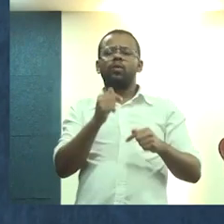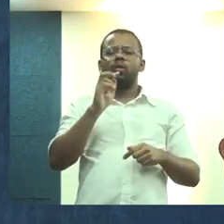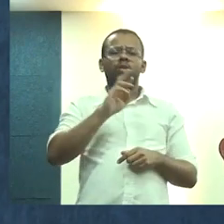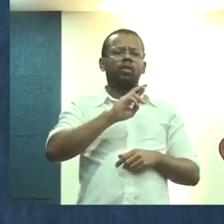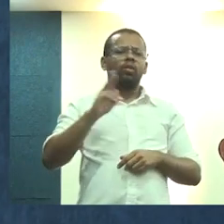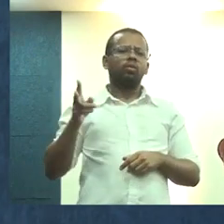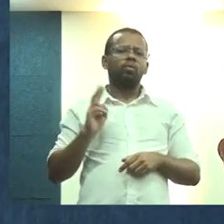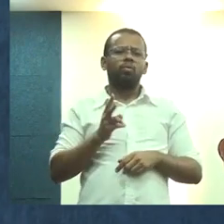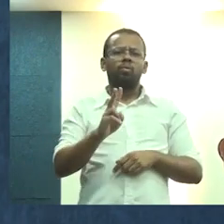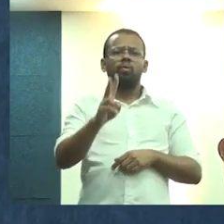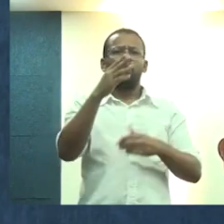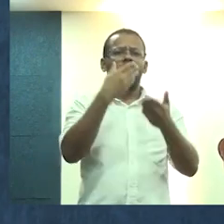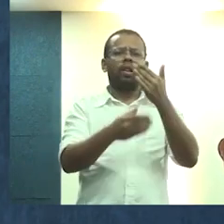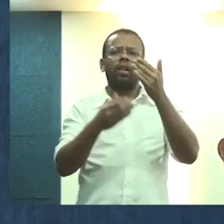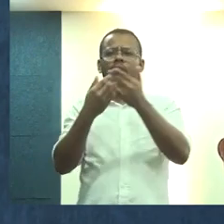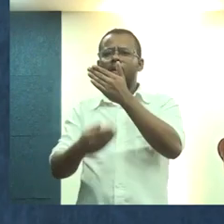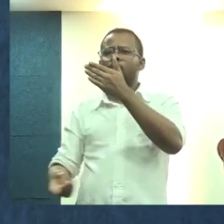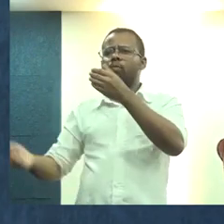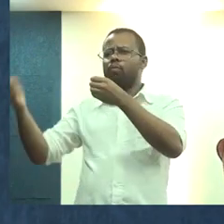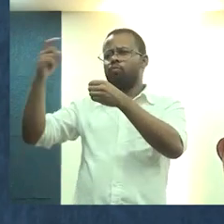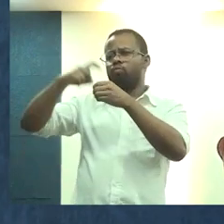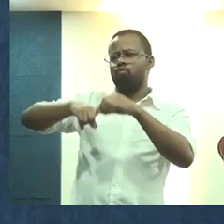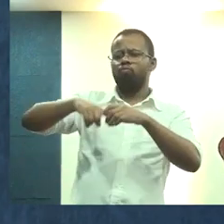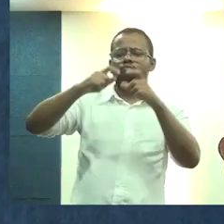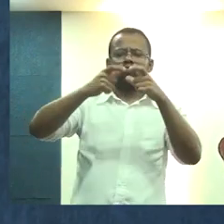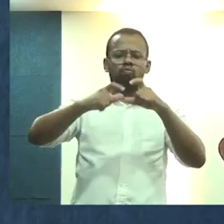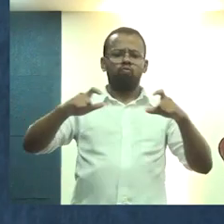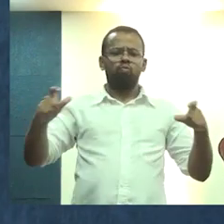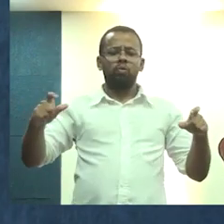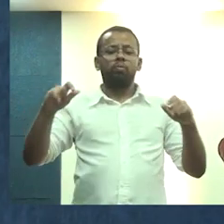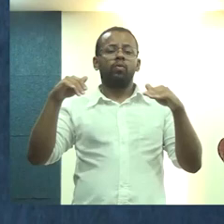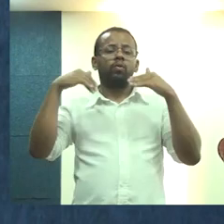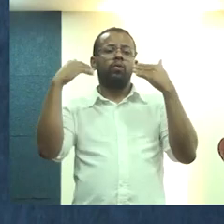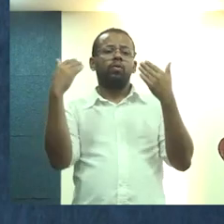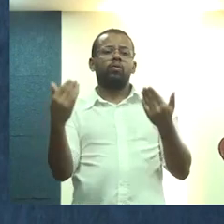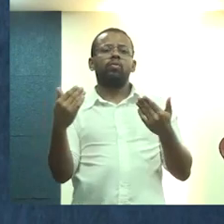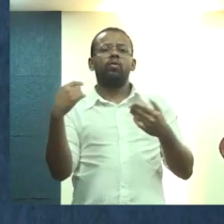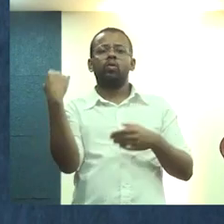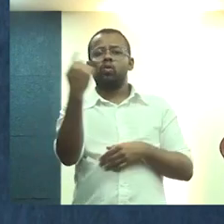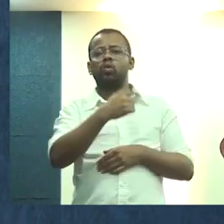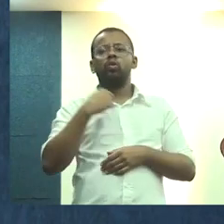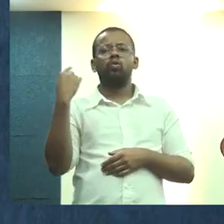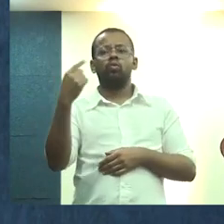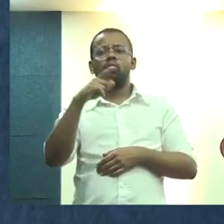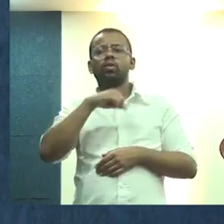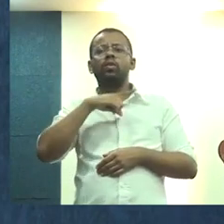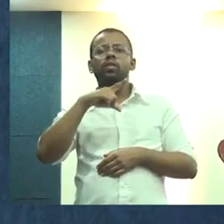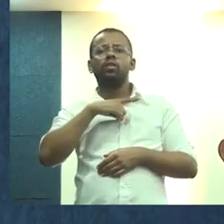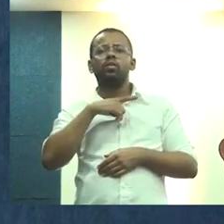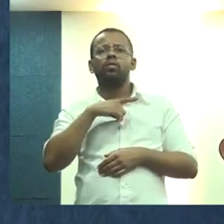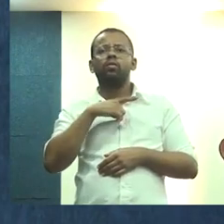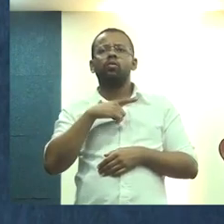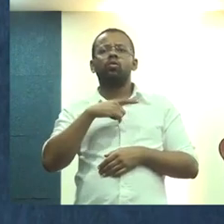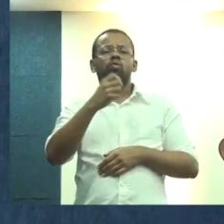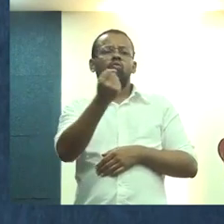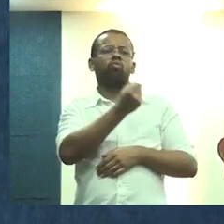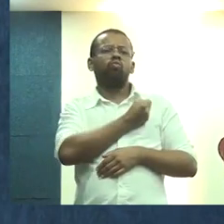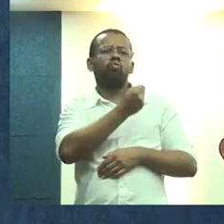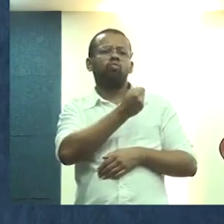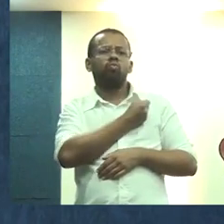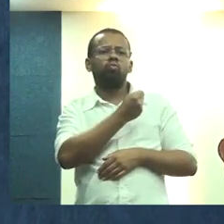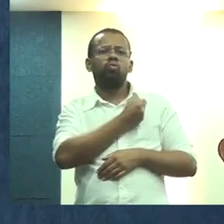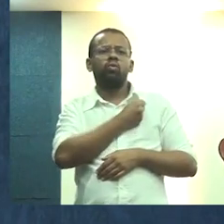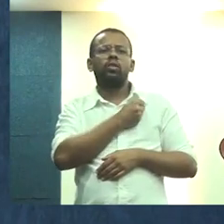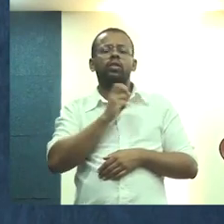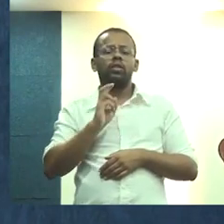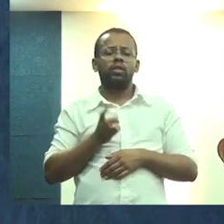não é permanente, o déficit retorna e amplia. Então, gente também tem esse déficit que a gente, esse número que a gente